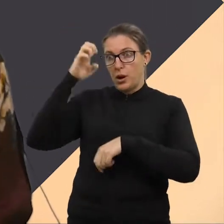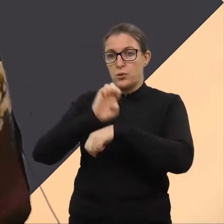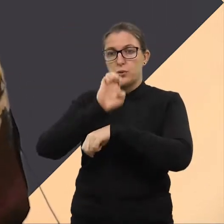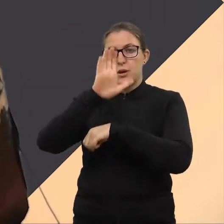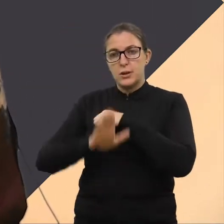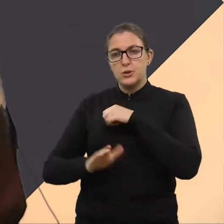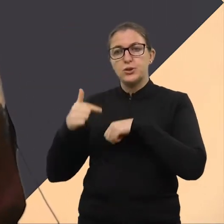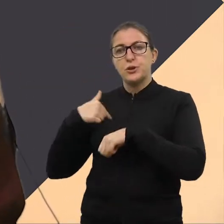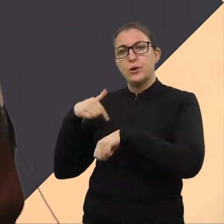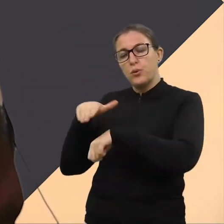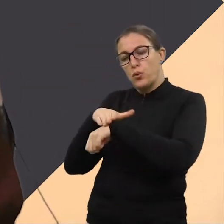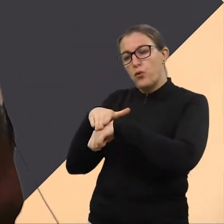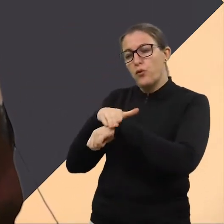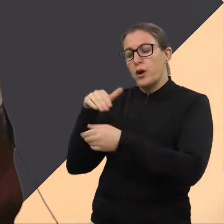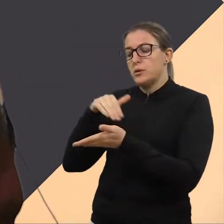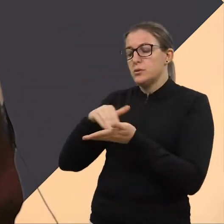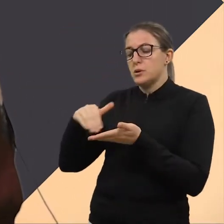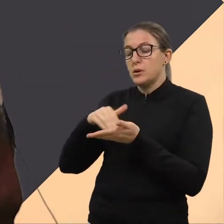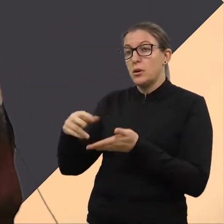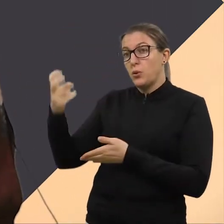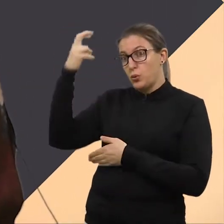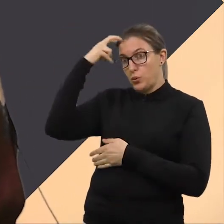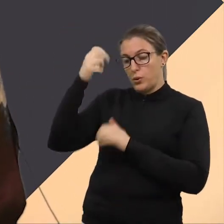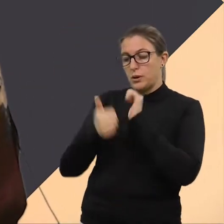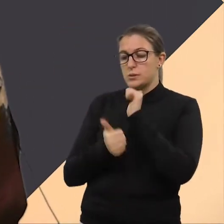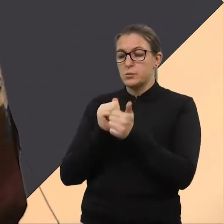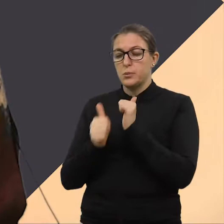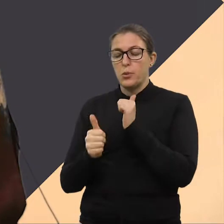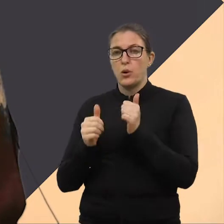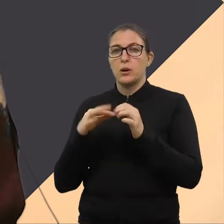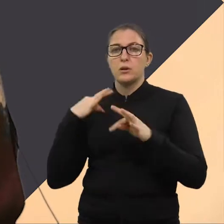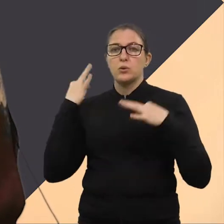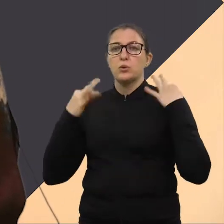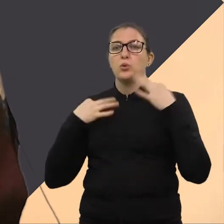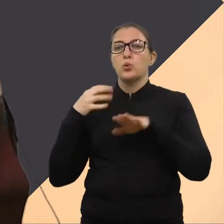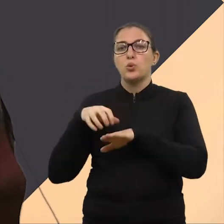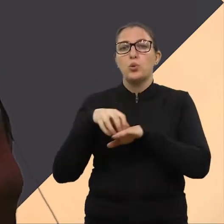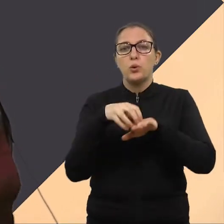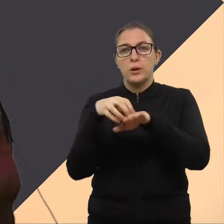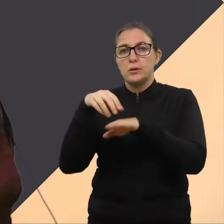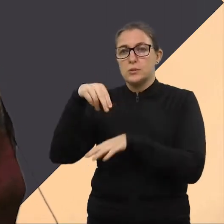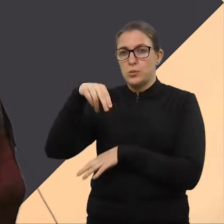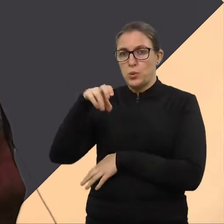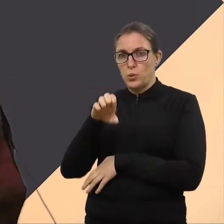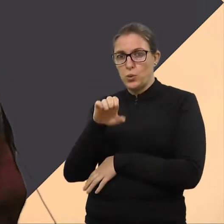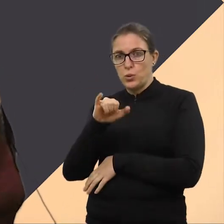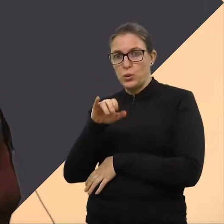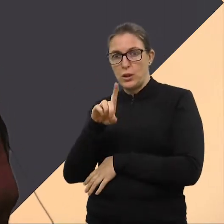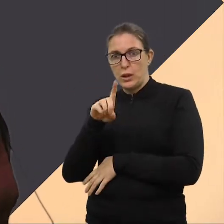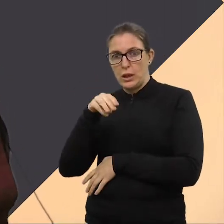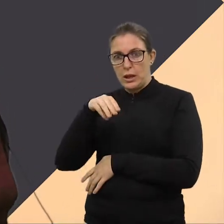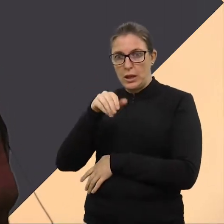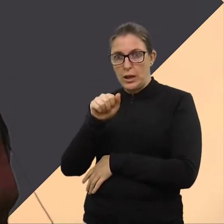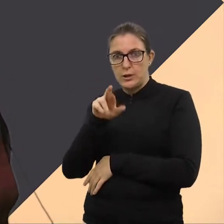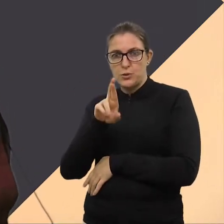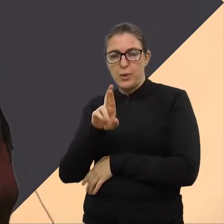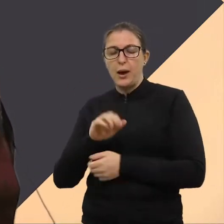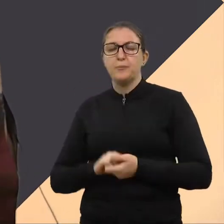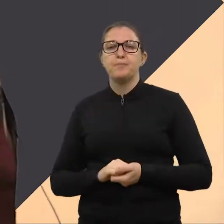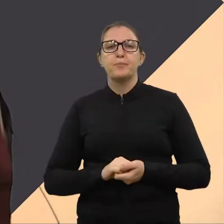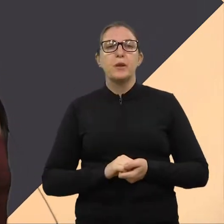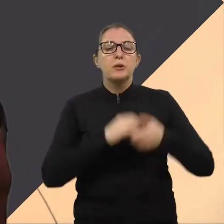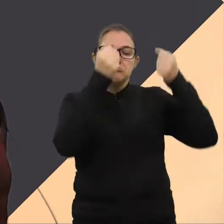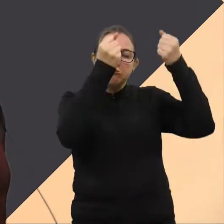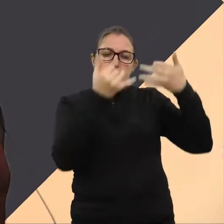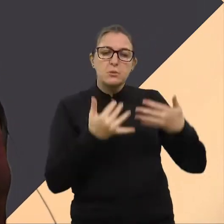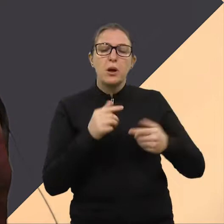é o Secretário Municipal de Cultura, Esporte e Turismo, Neide Maralves. Lembrando que nós estamos gravando essa entrevista